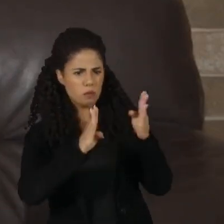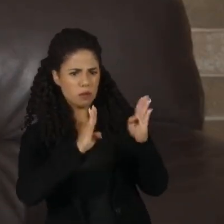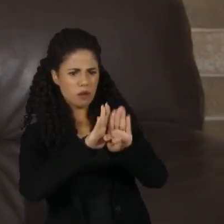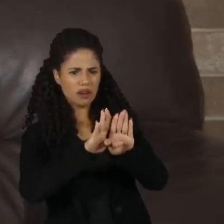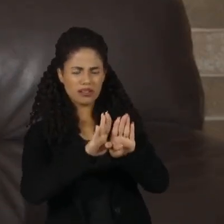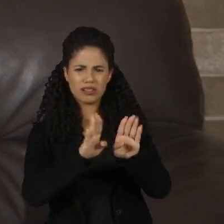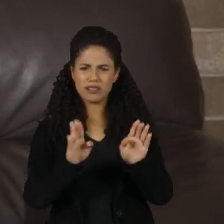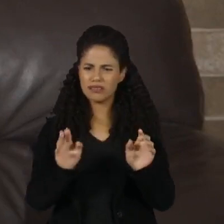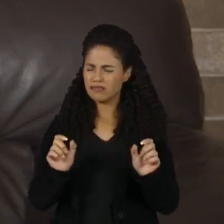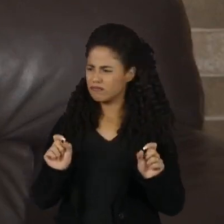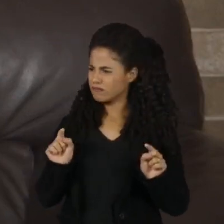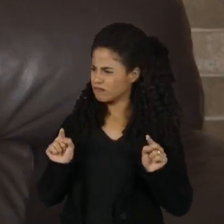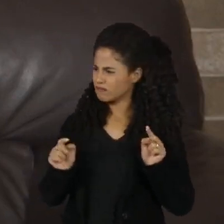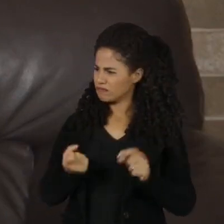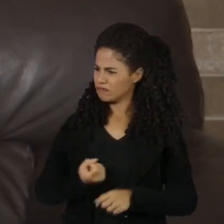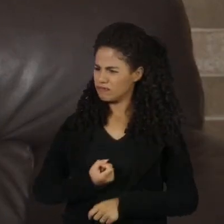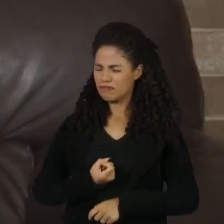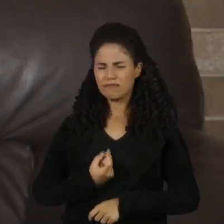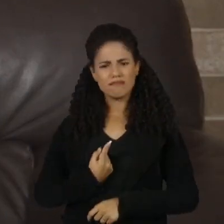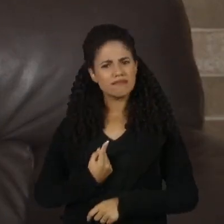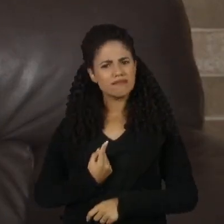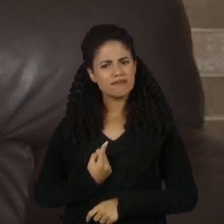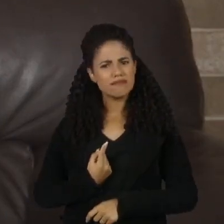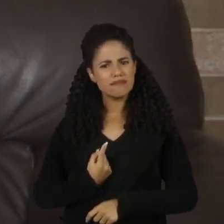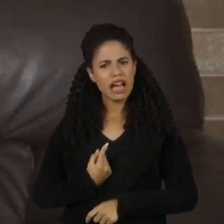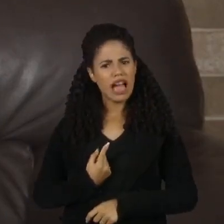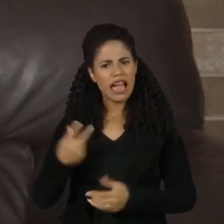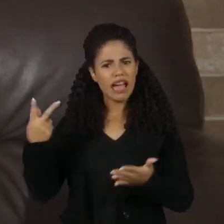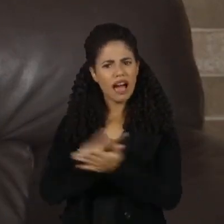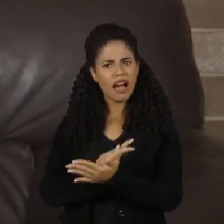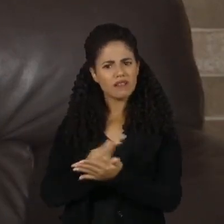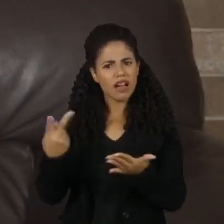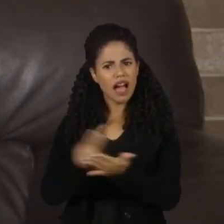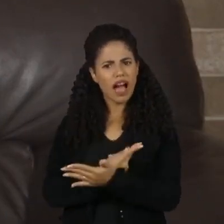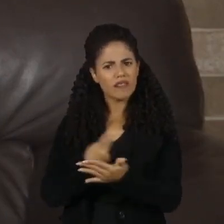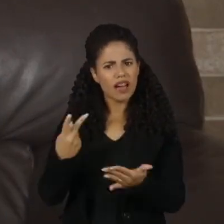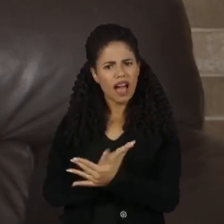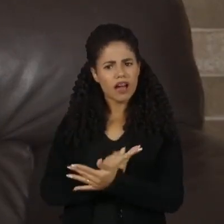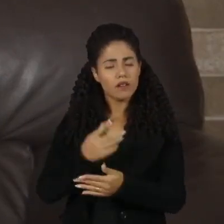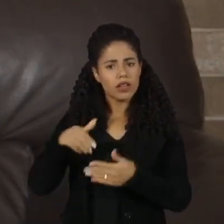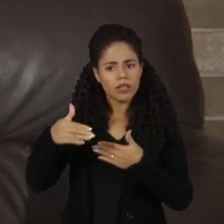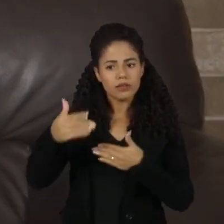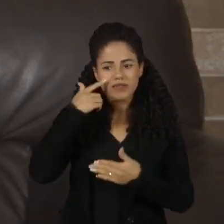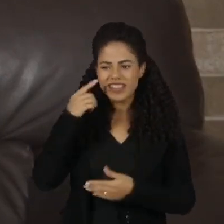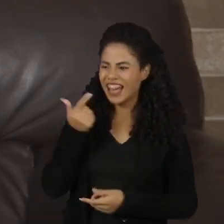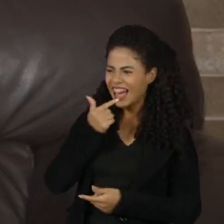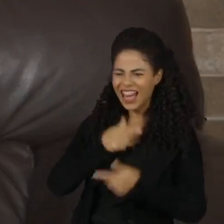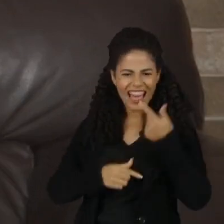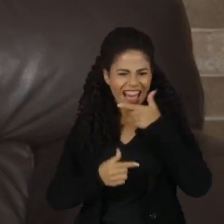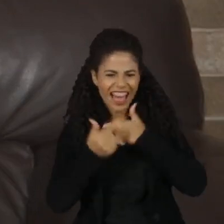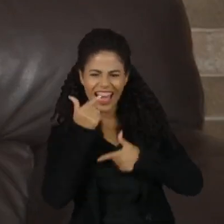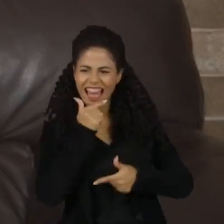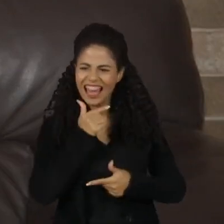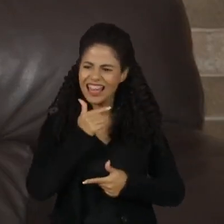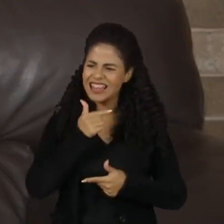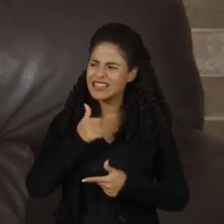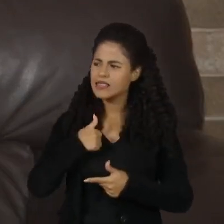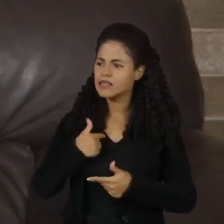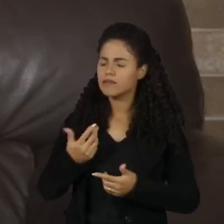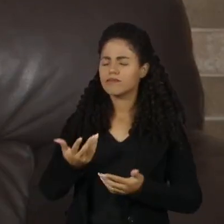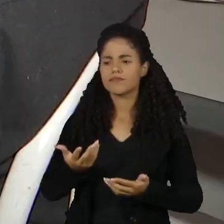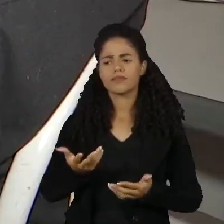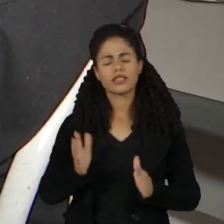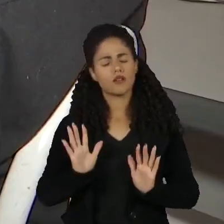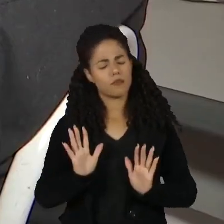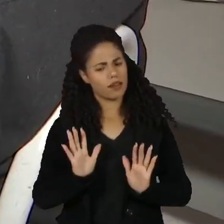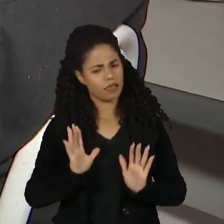eram mudanças que chamavam muito a atenção. E no começo as pessoas dão risada. Mas chega um momento que perde a graça. E eu falei, tem uma